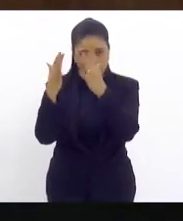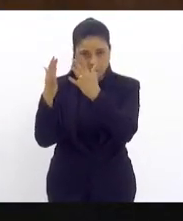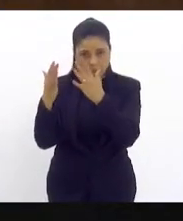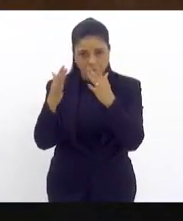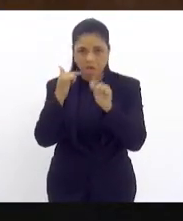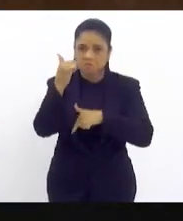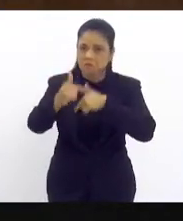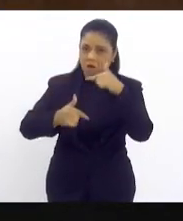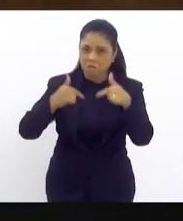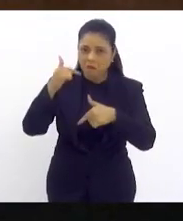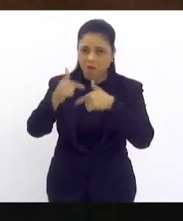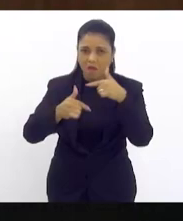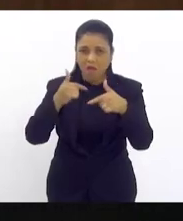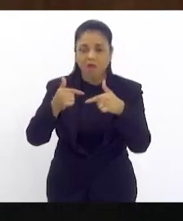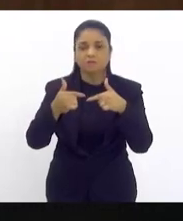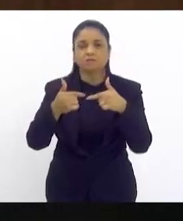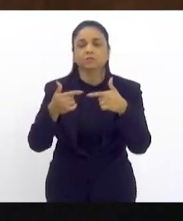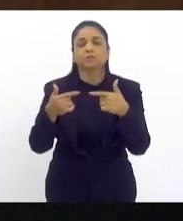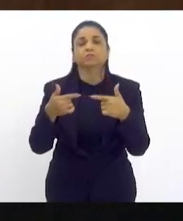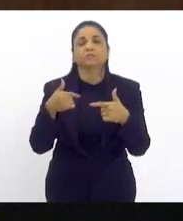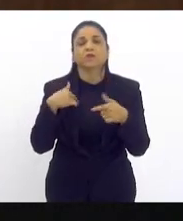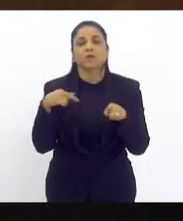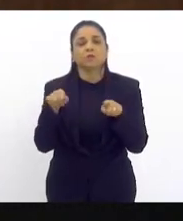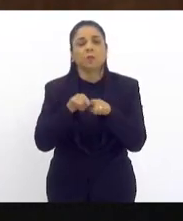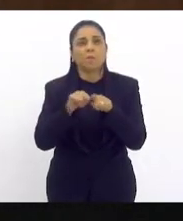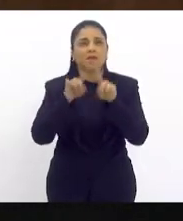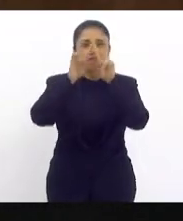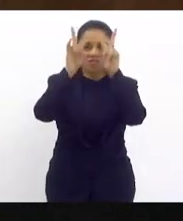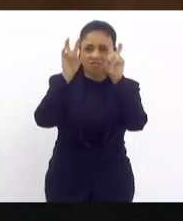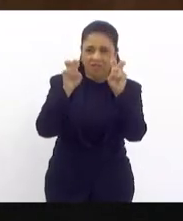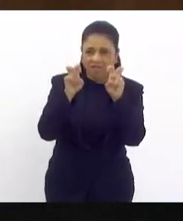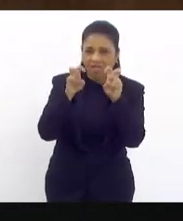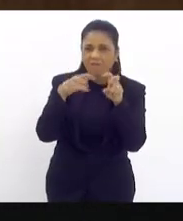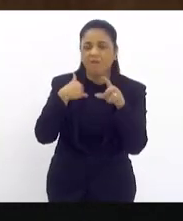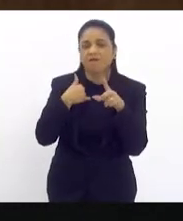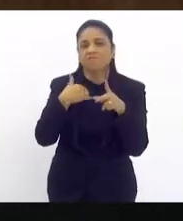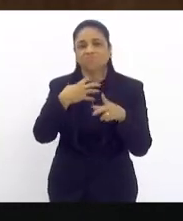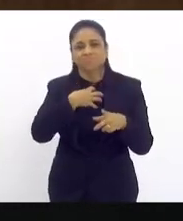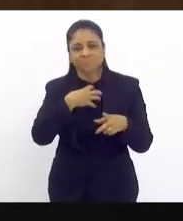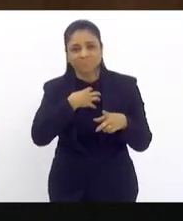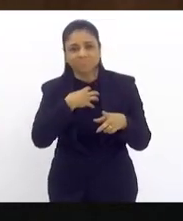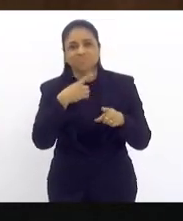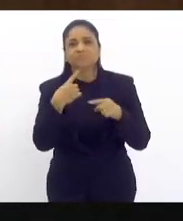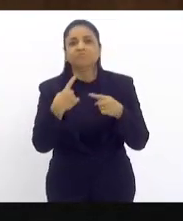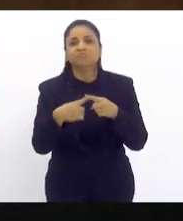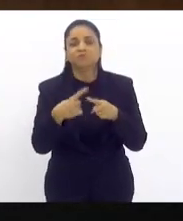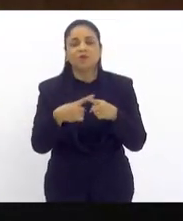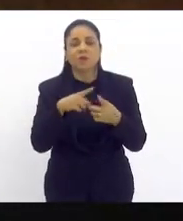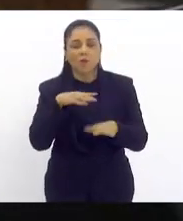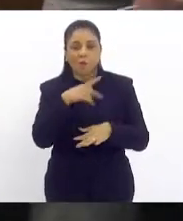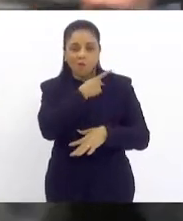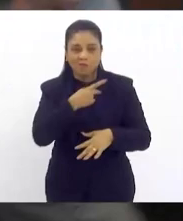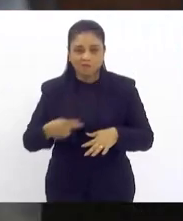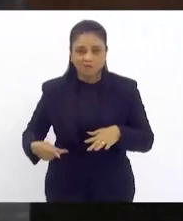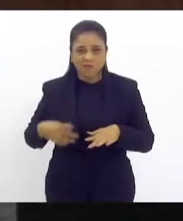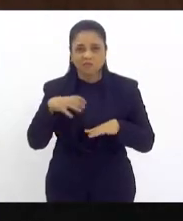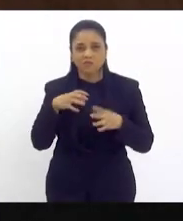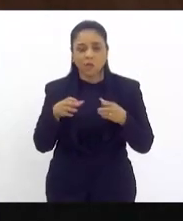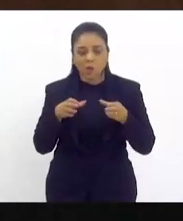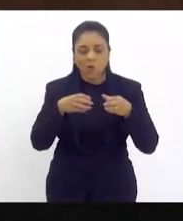sua iniciativa. Eu me aproximo desse tema quando, então, presidente da Comissão da Pessoa com